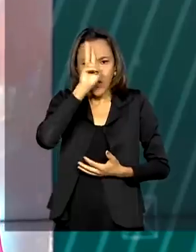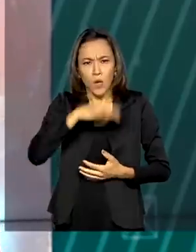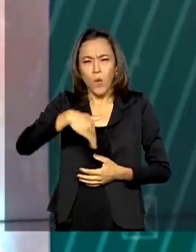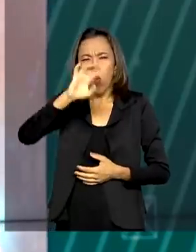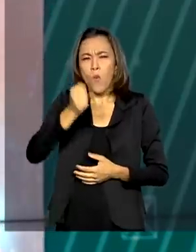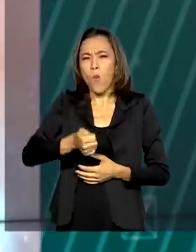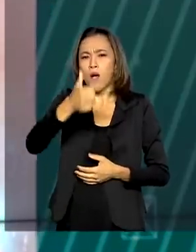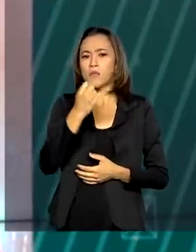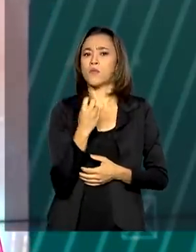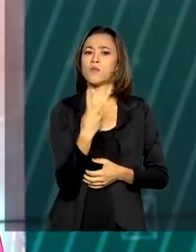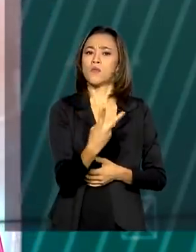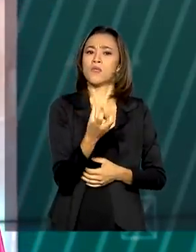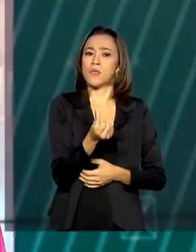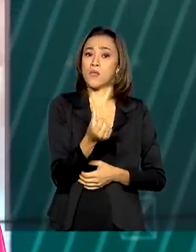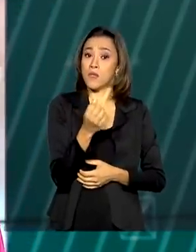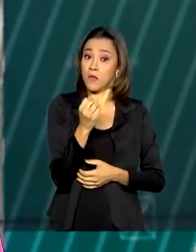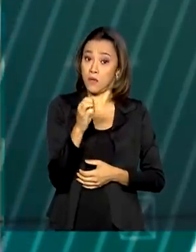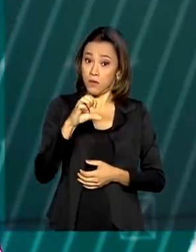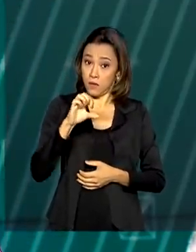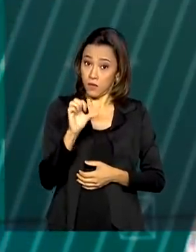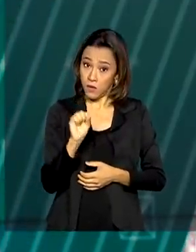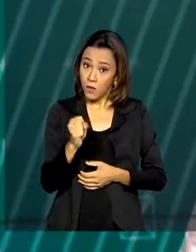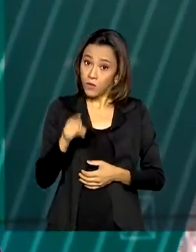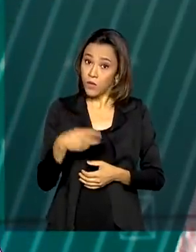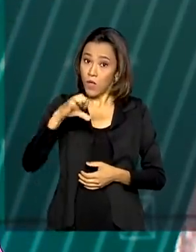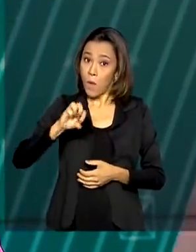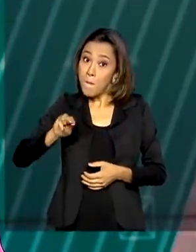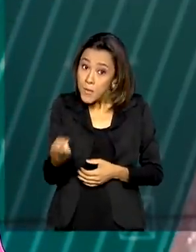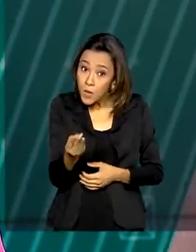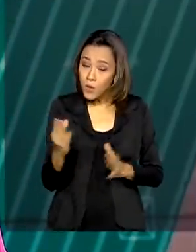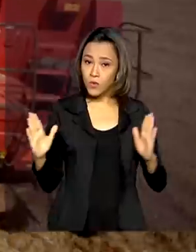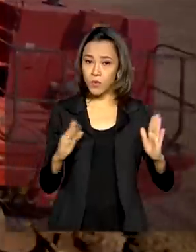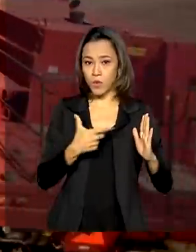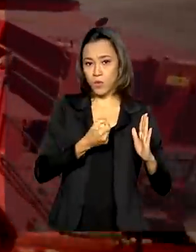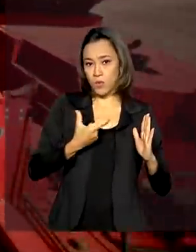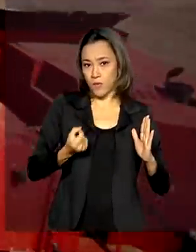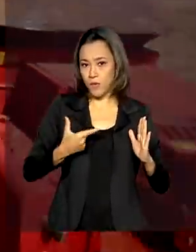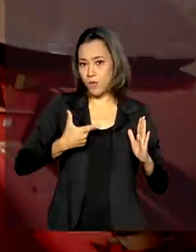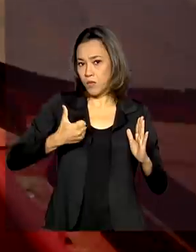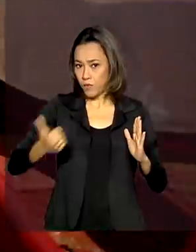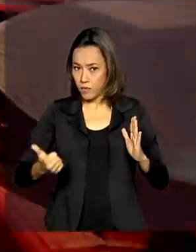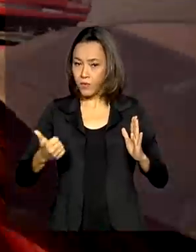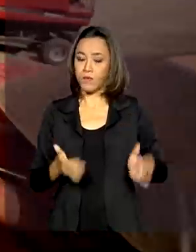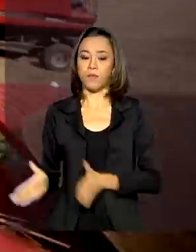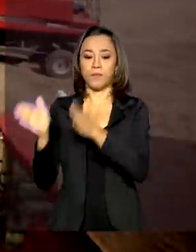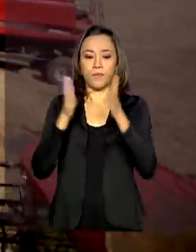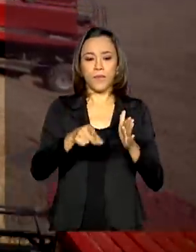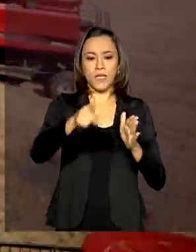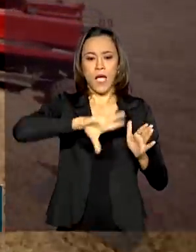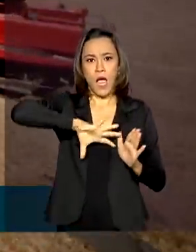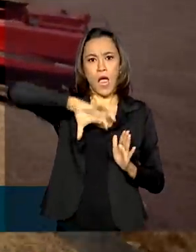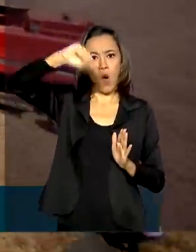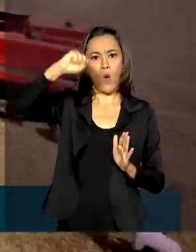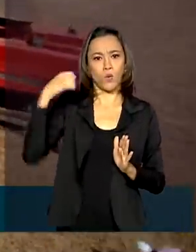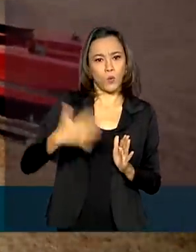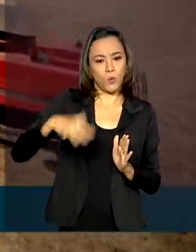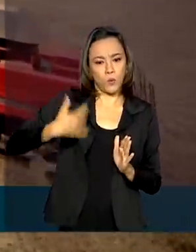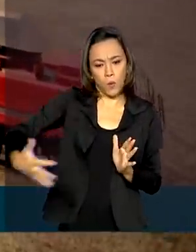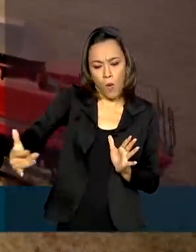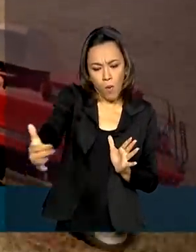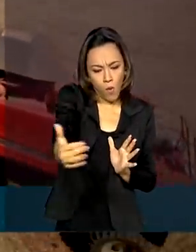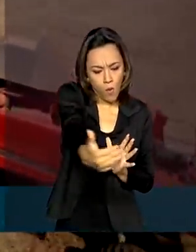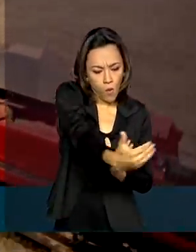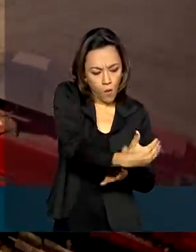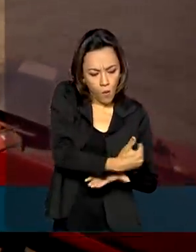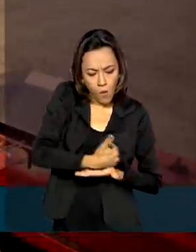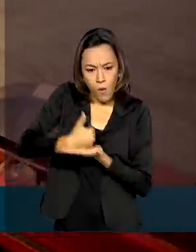milhões de toneladas na safra 2020-2021. A marca recorde prevista para a safra nacional